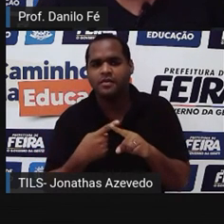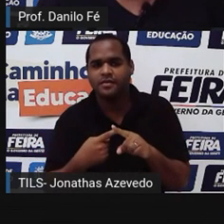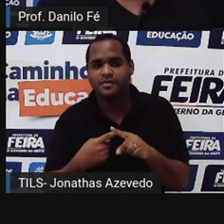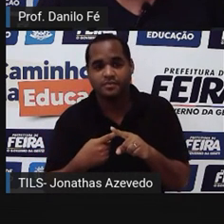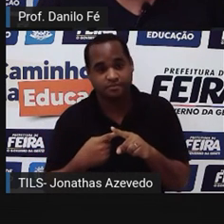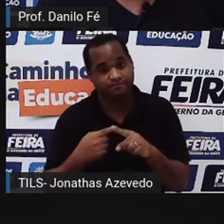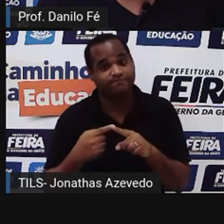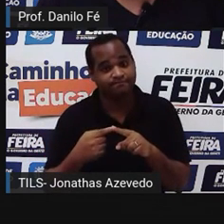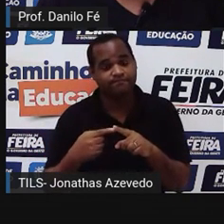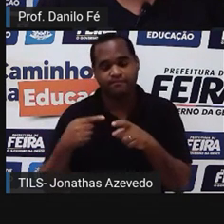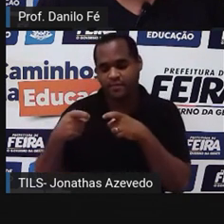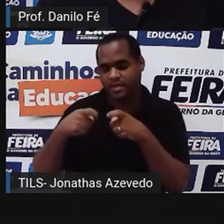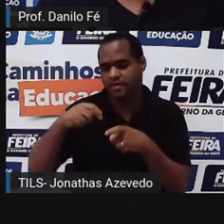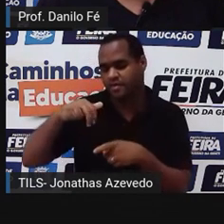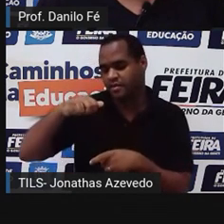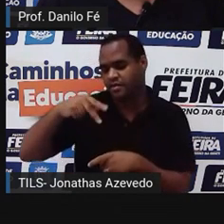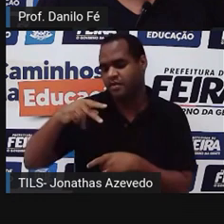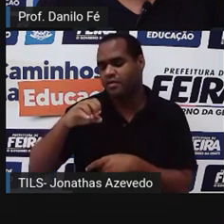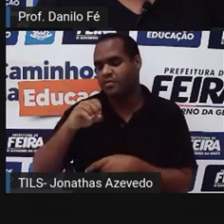das guerras napoleônicas.